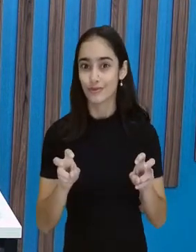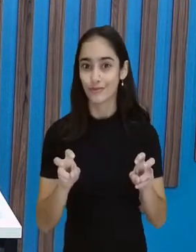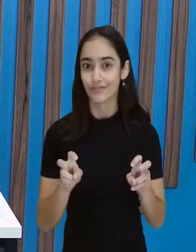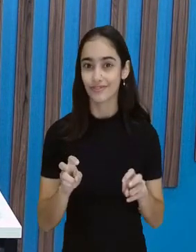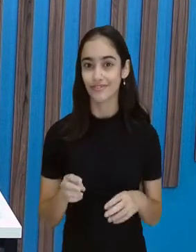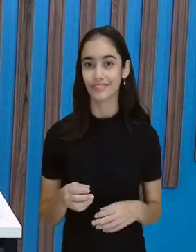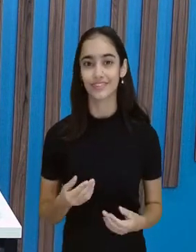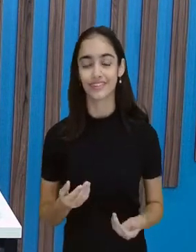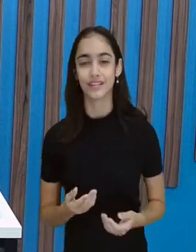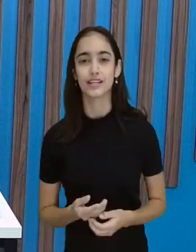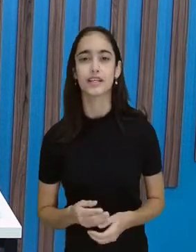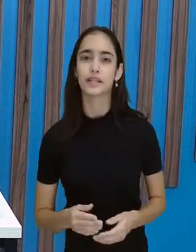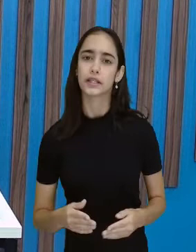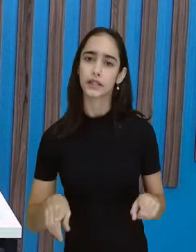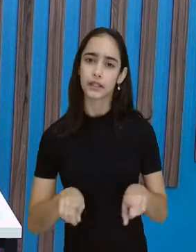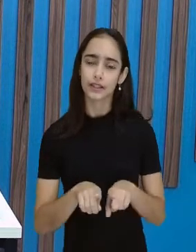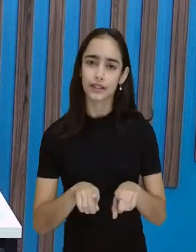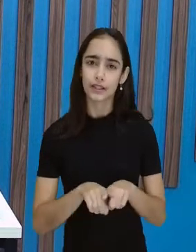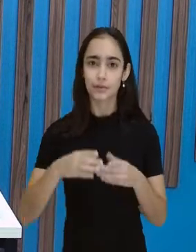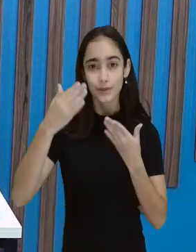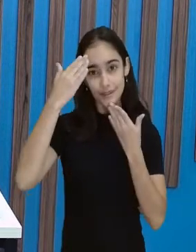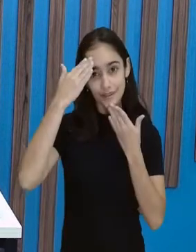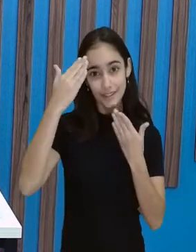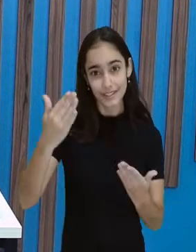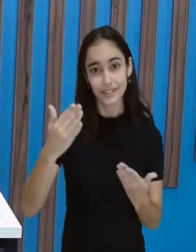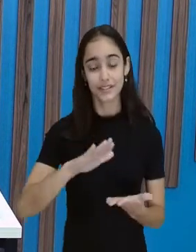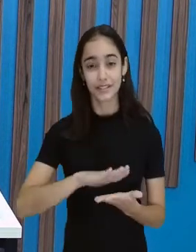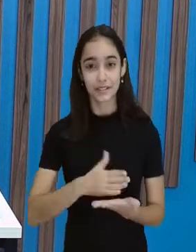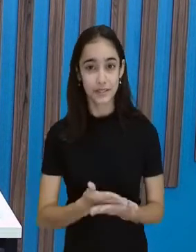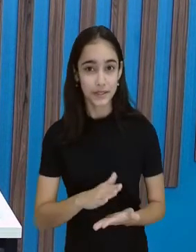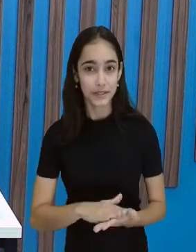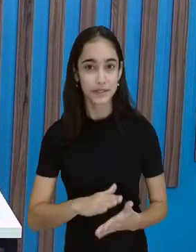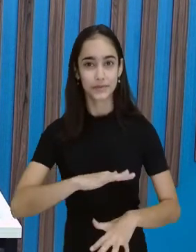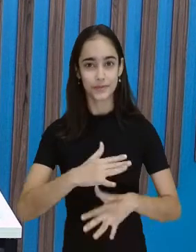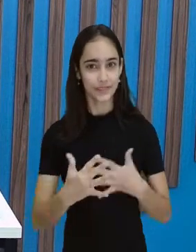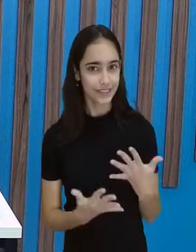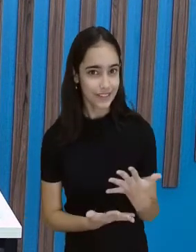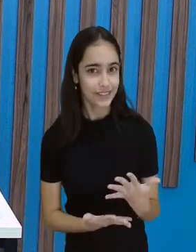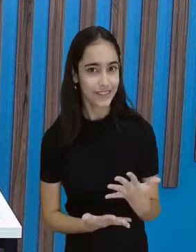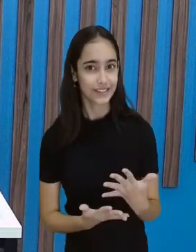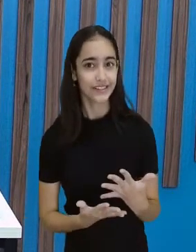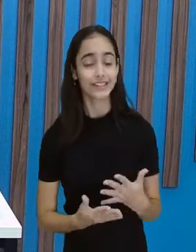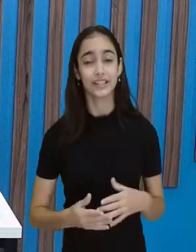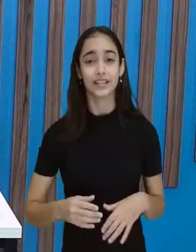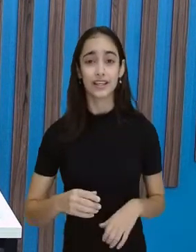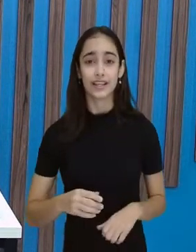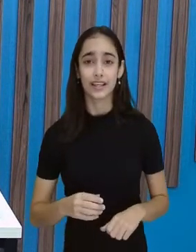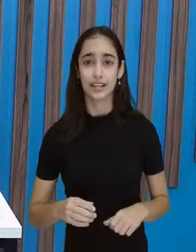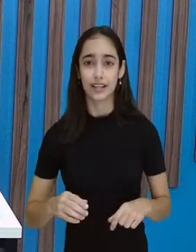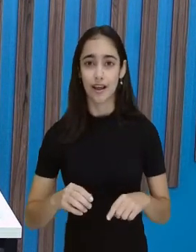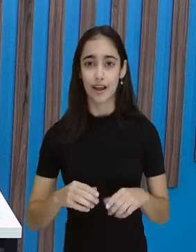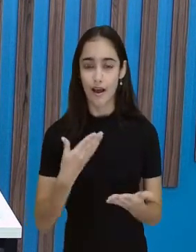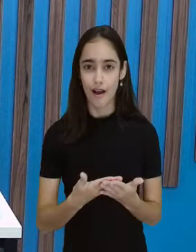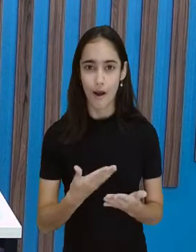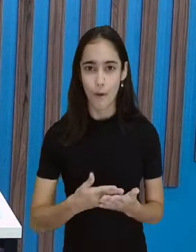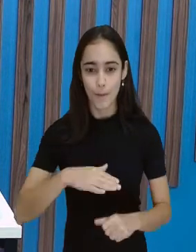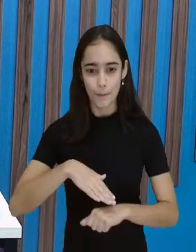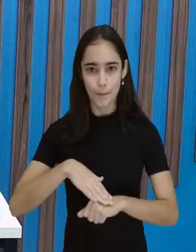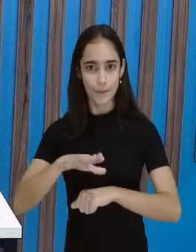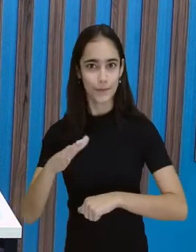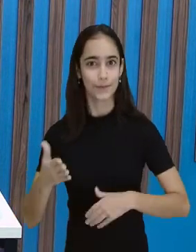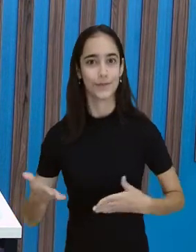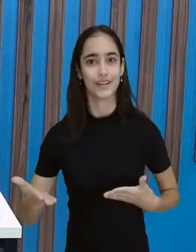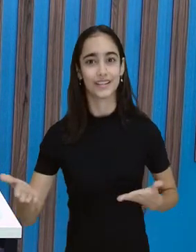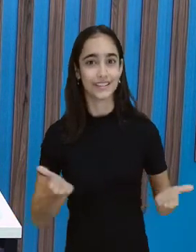agradecer também a presença da intérprete de Libras, que está deixando a minha aula mais acessível,